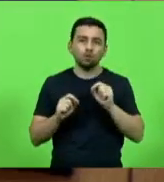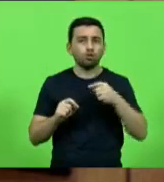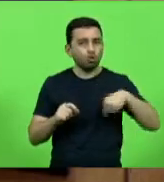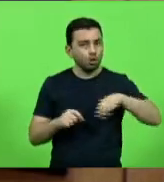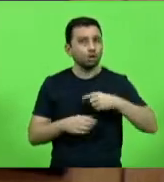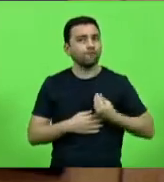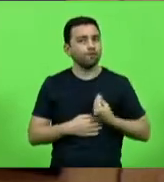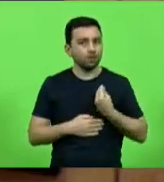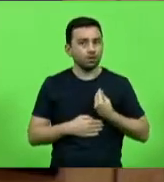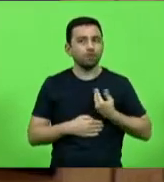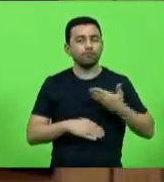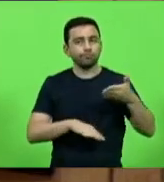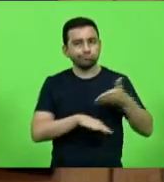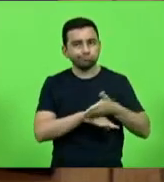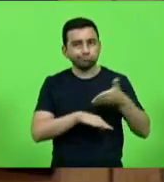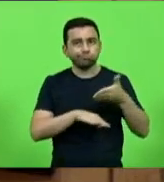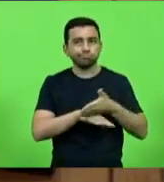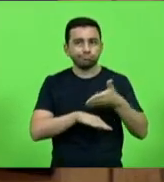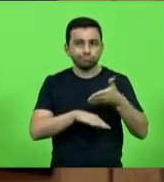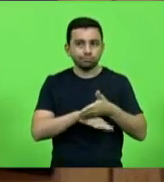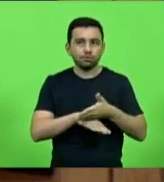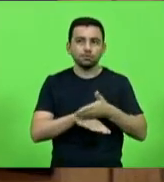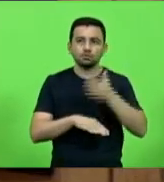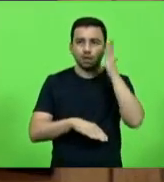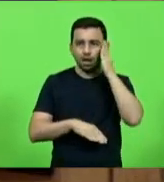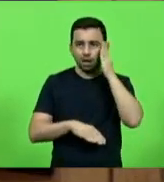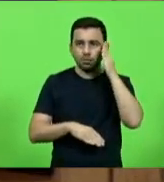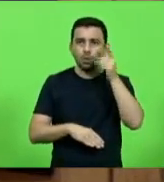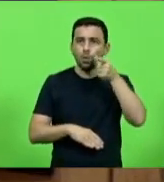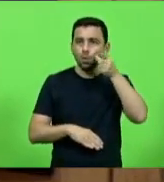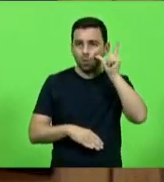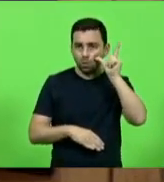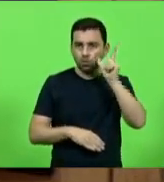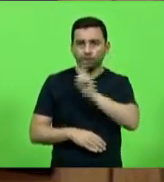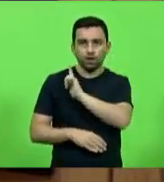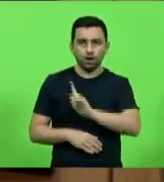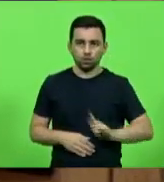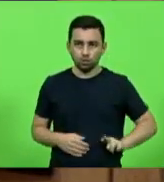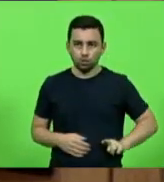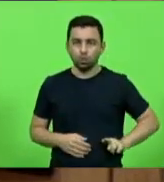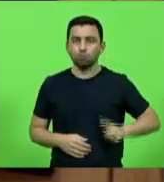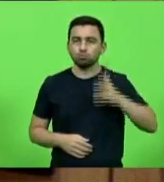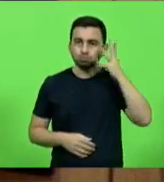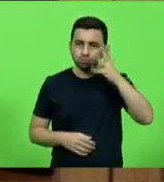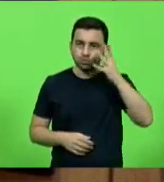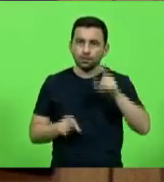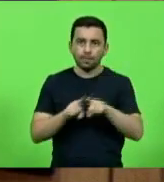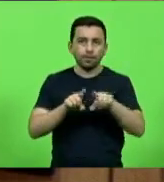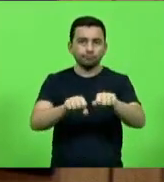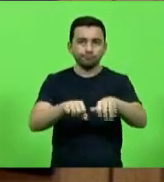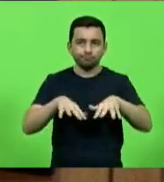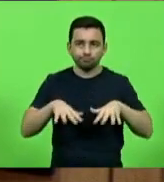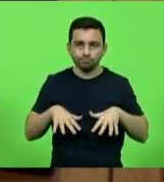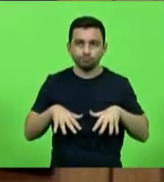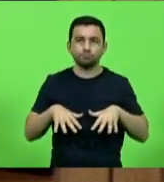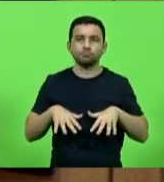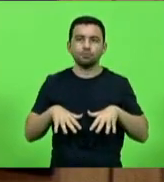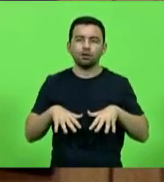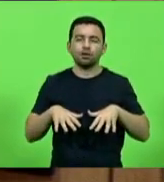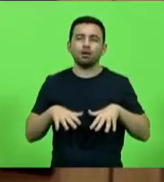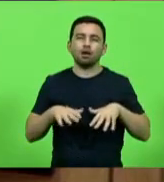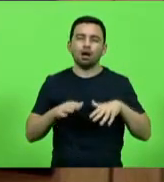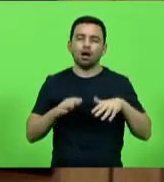plenário. Quem acompanhou o governador falando ontem, quem acompanhou as sessões da Câmara, do